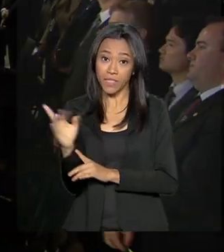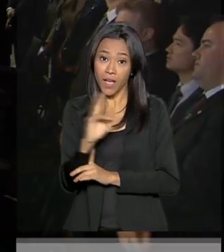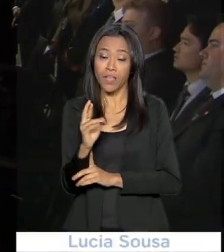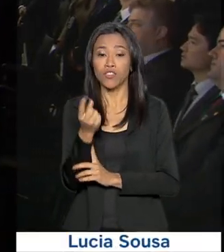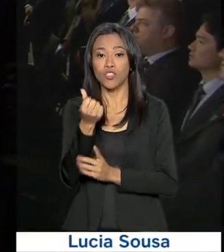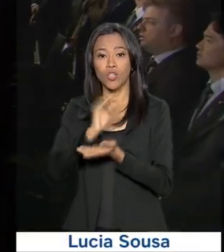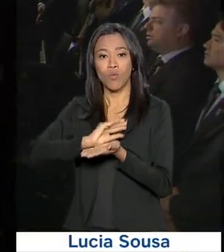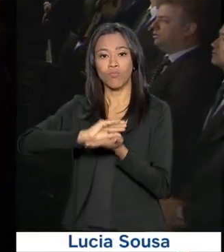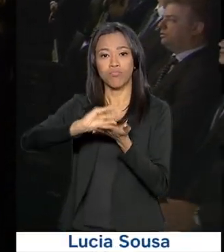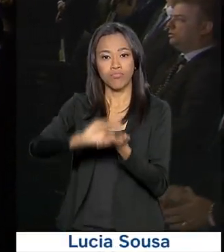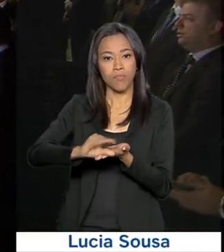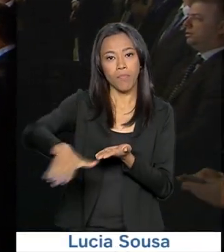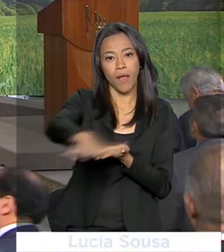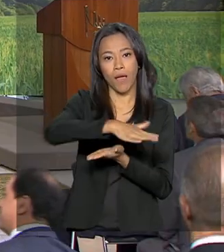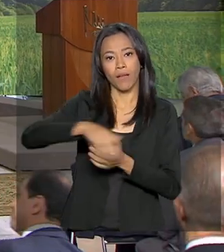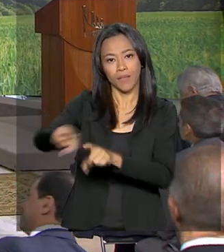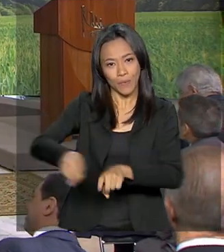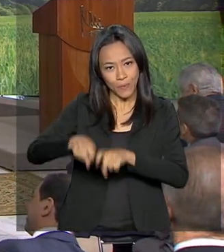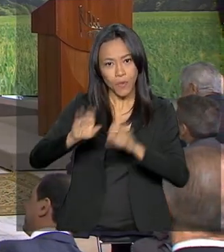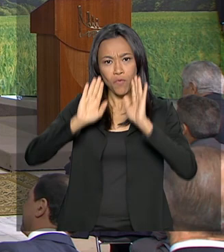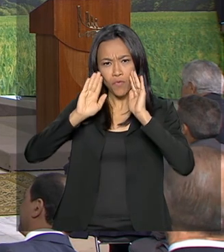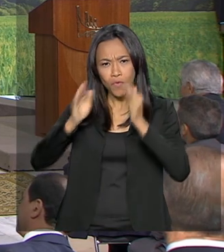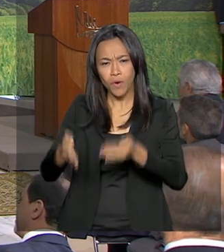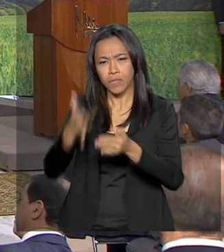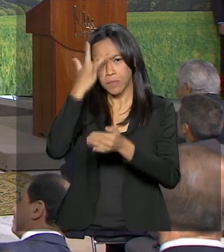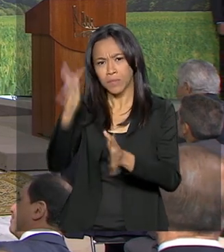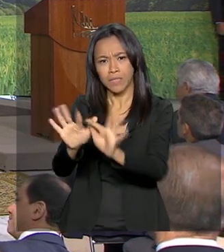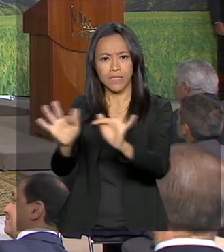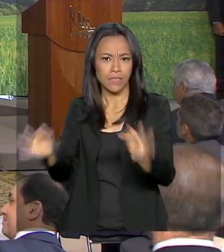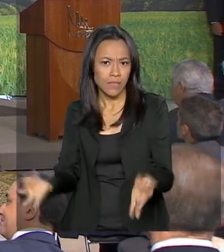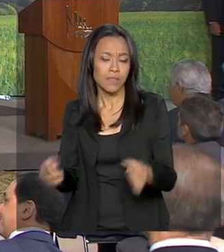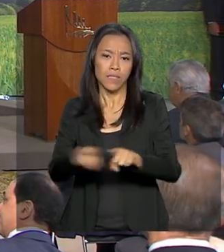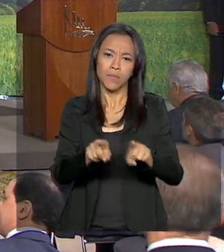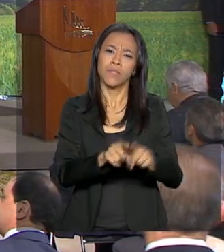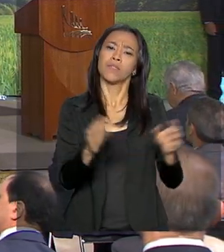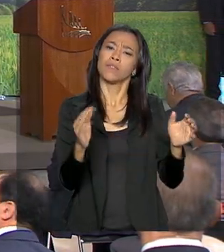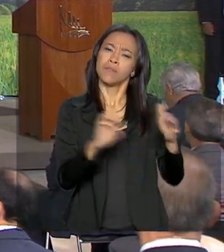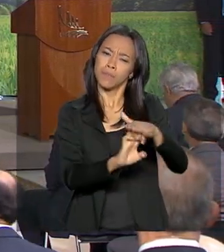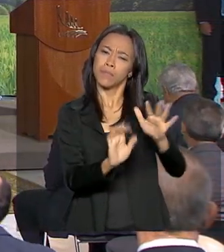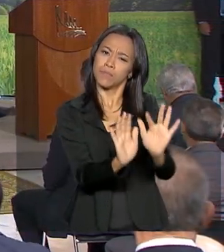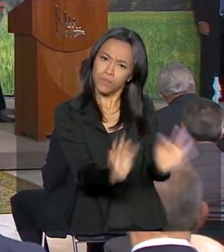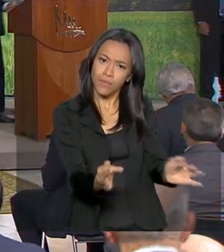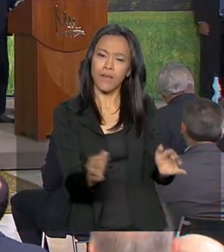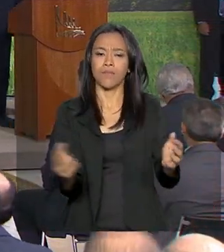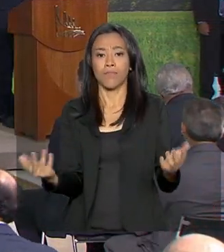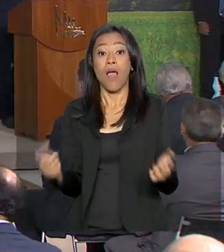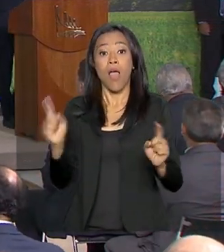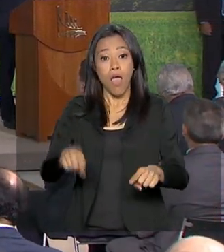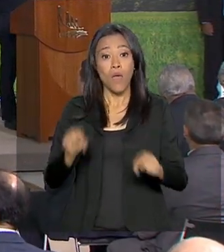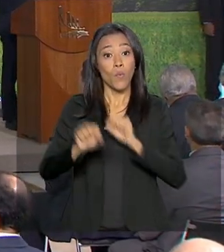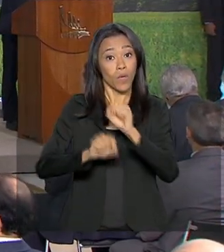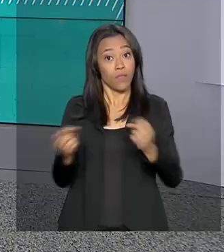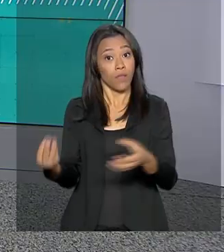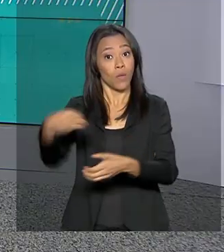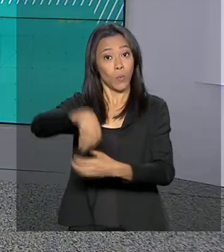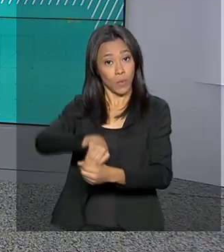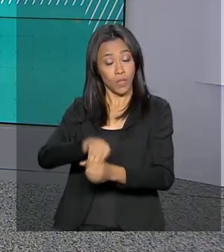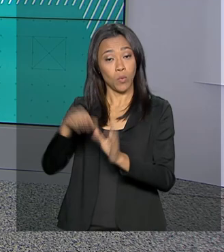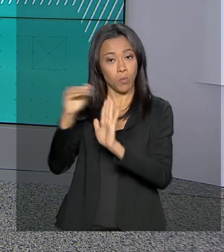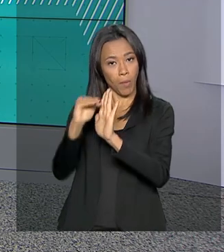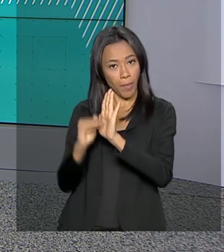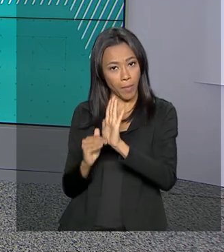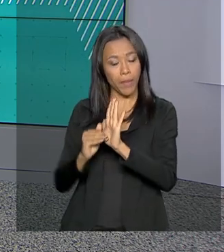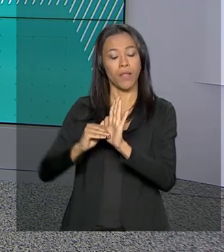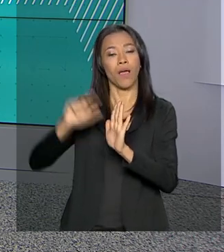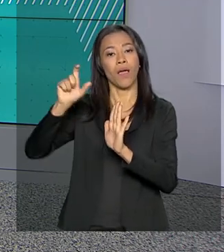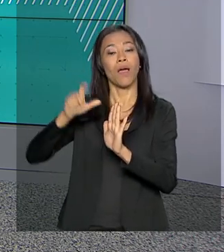brasileira, com foco no pequeno e médio produtor. As medidas também incluem o financiamento da agricultura familiar. O